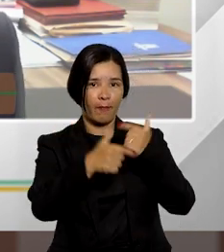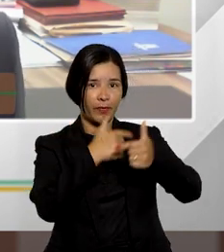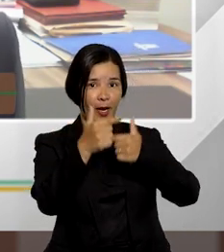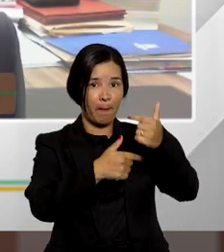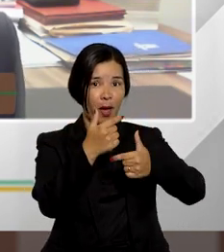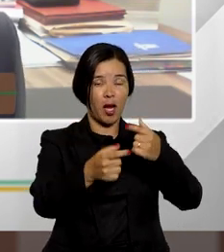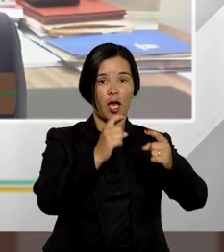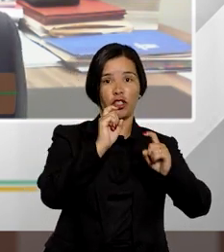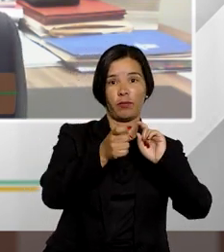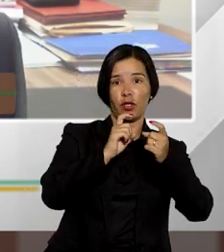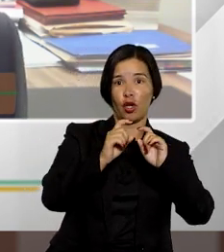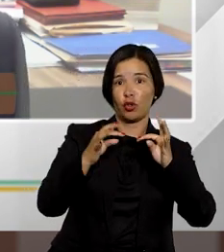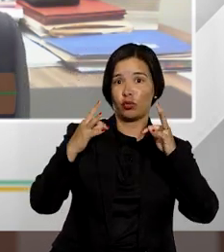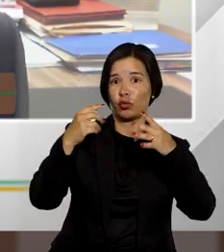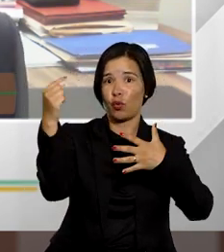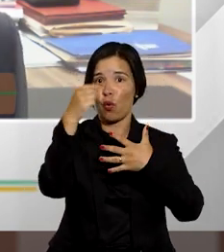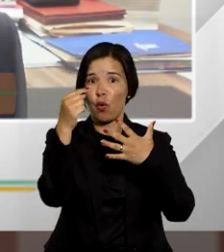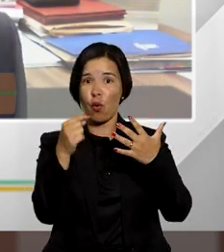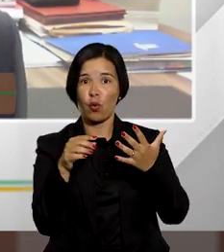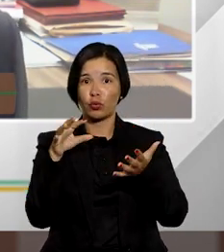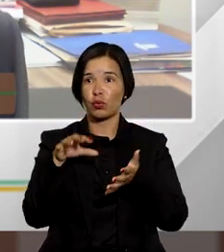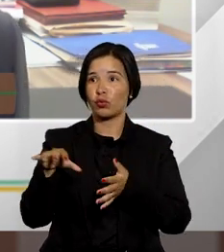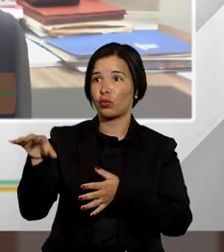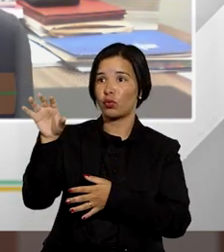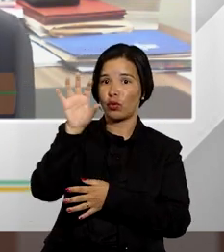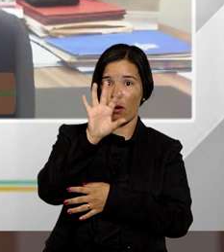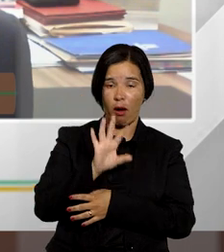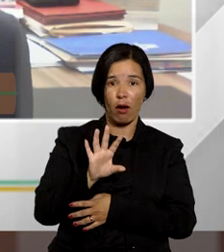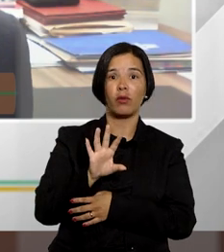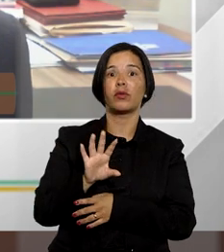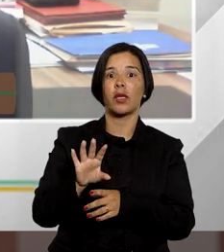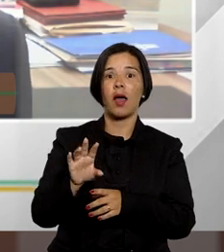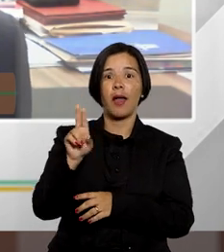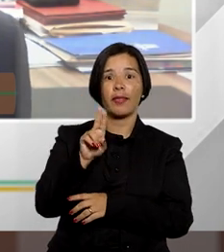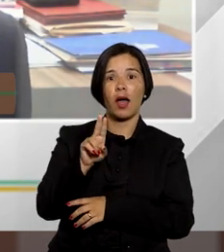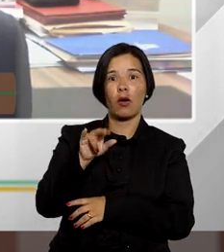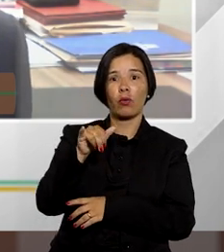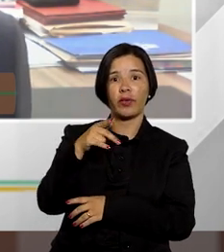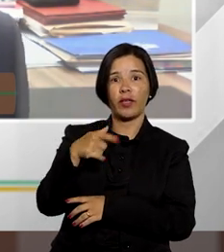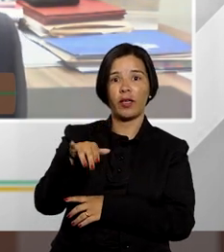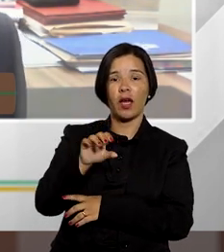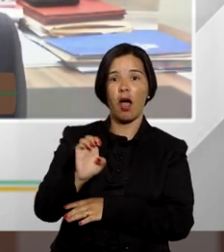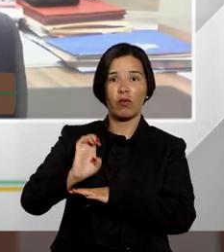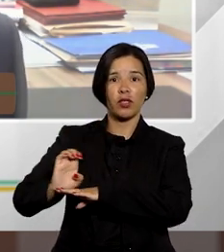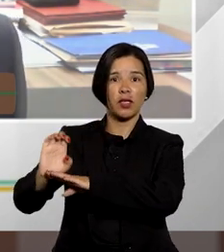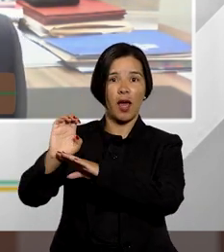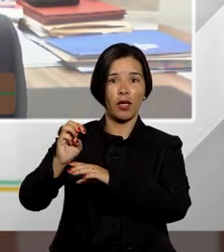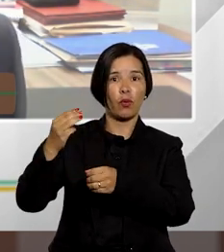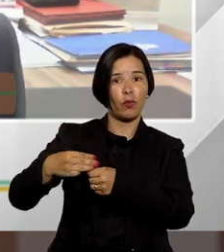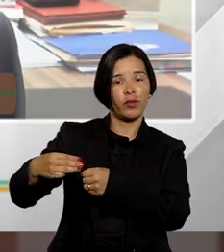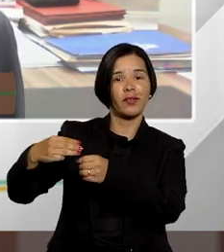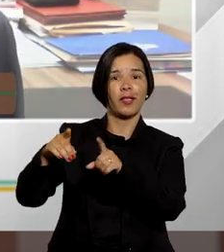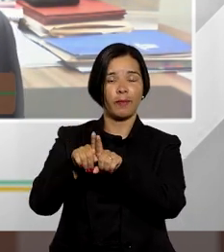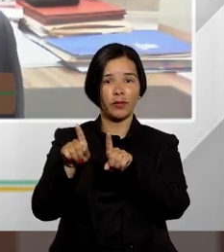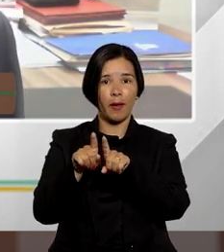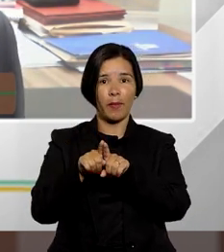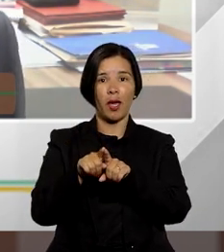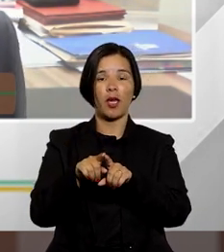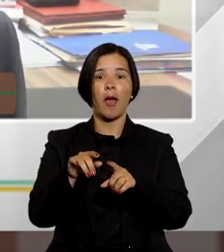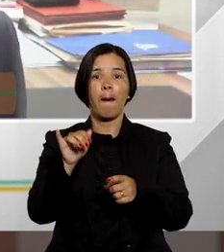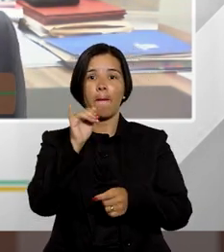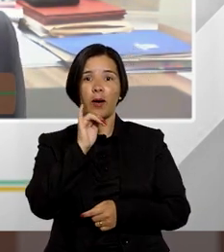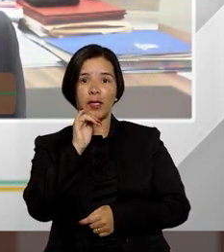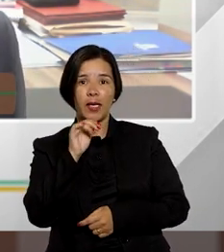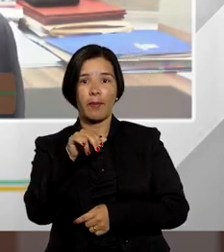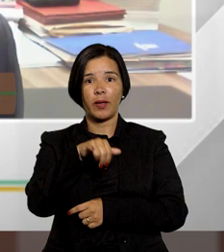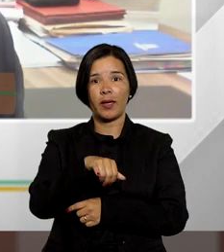administrativamente em todos os órgãos das equidades da União Federal dos estados do município por exemplo perante o